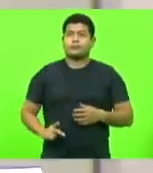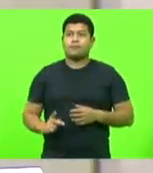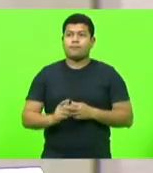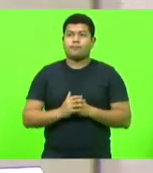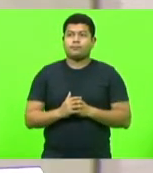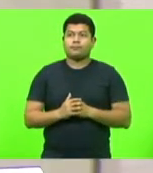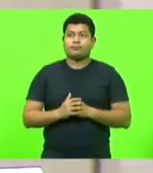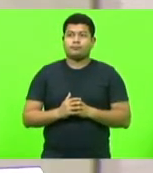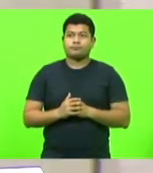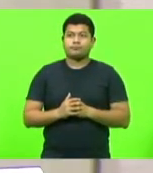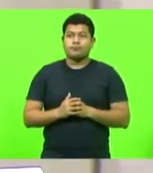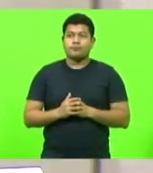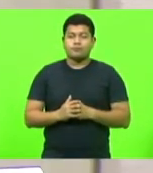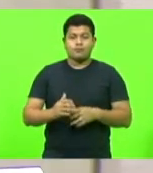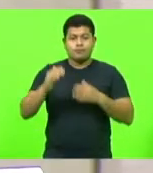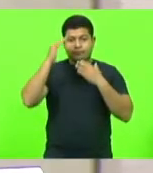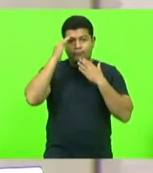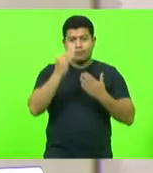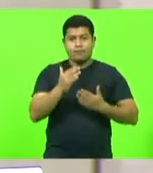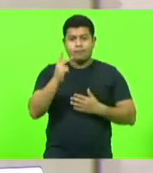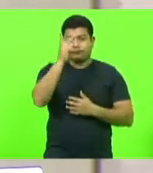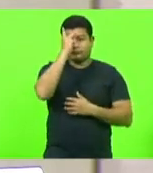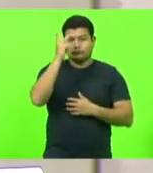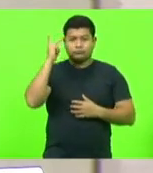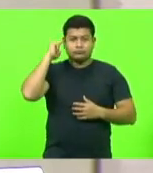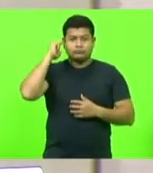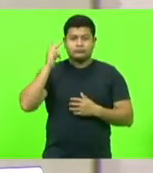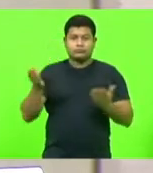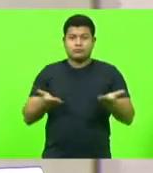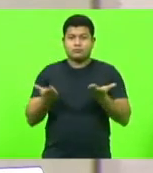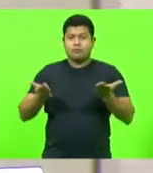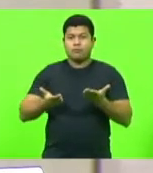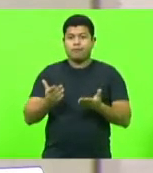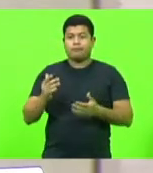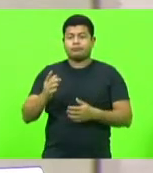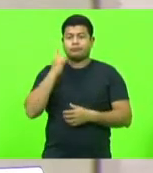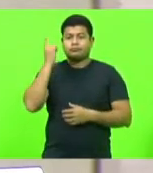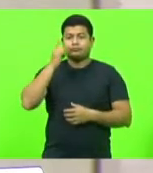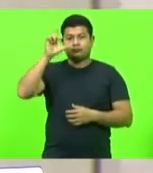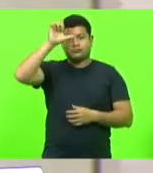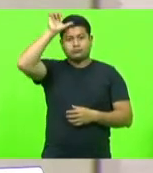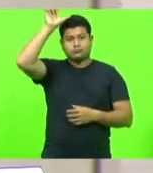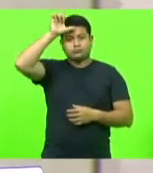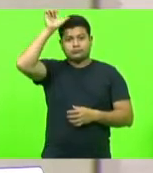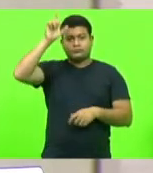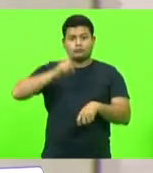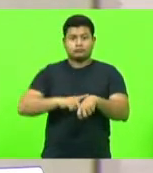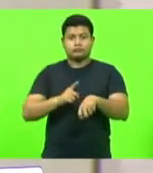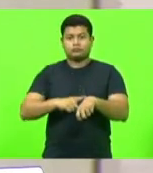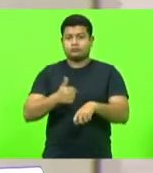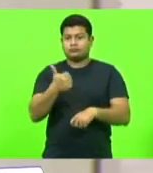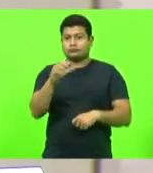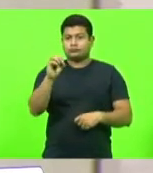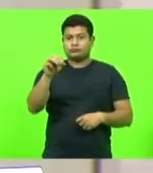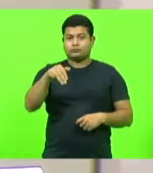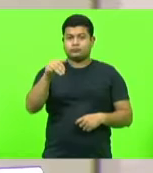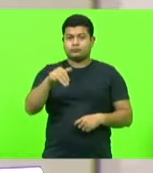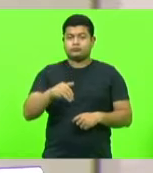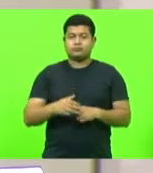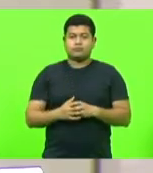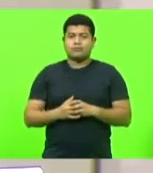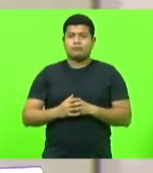Obrigado, deputada Paulinha. Próximo deputado, sargento Lima. Vossa excelência será a 10 minutos, deputado